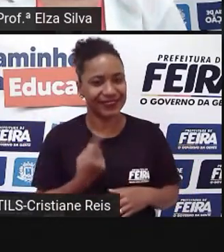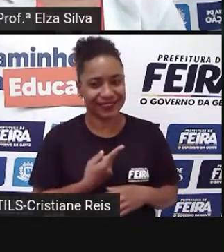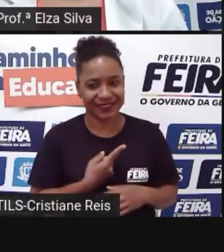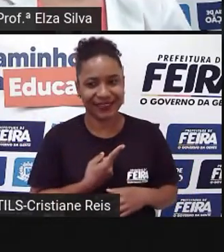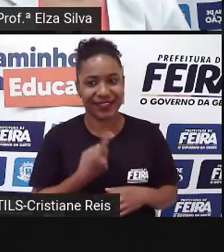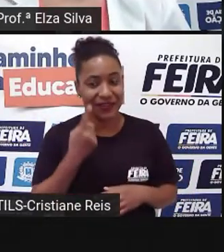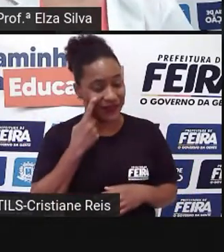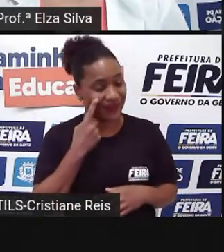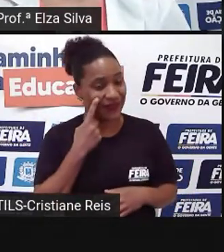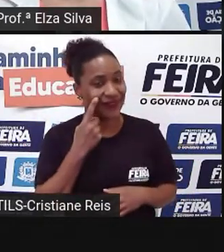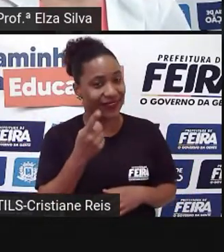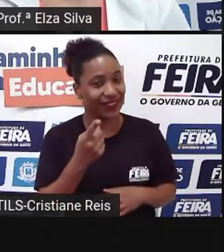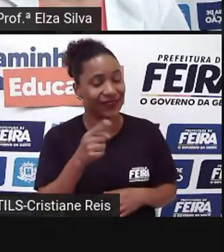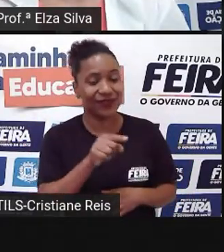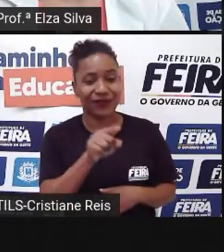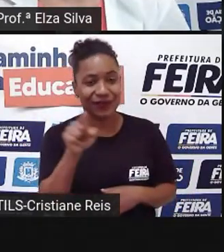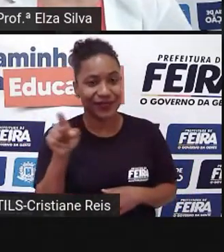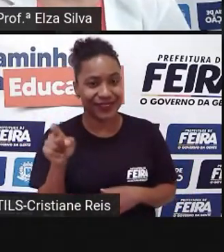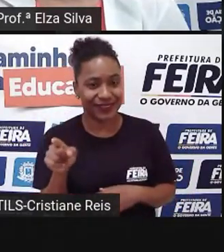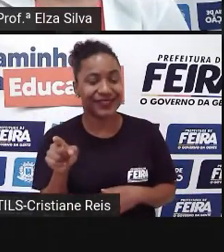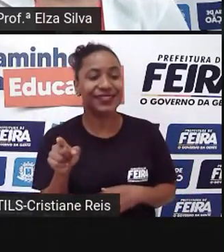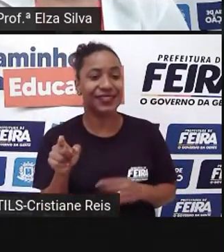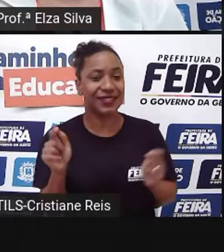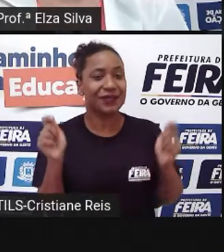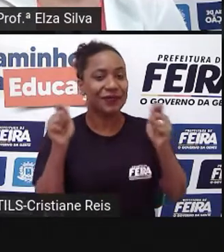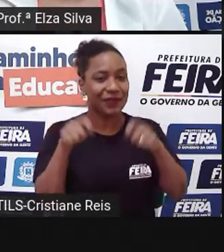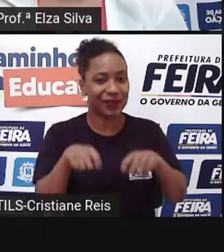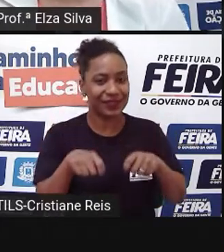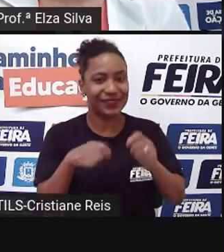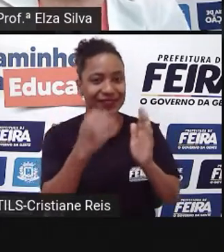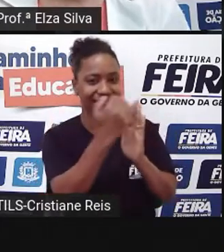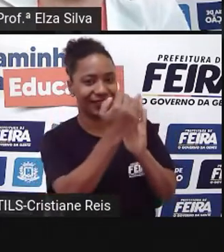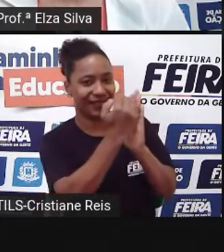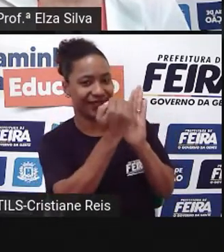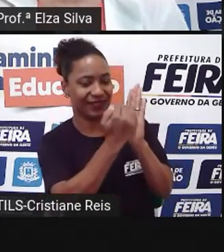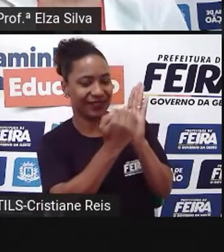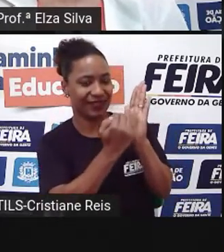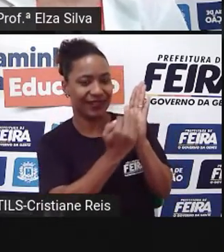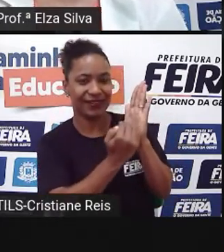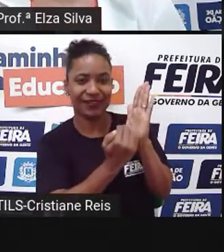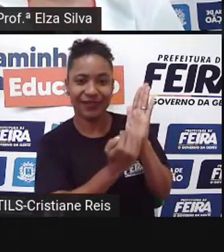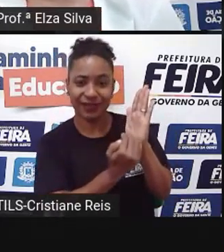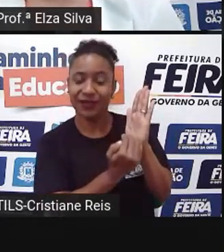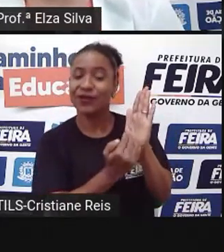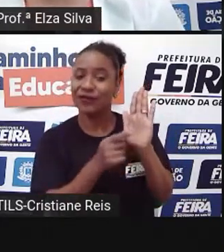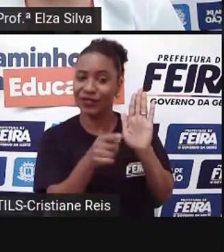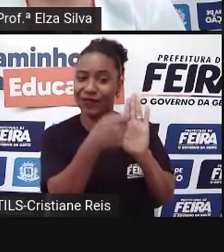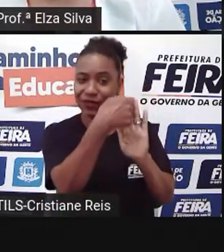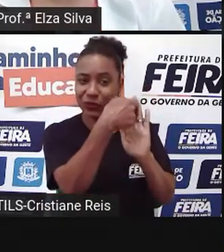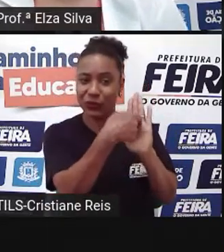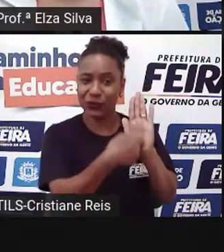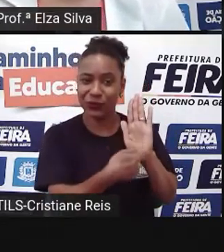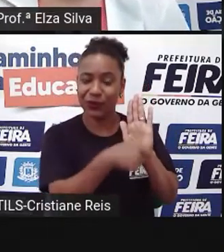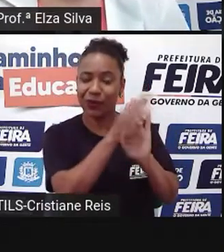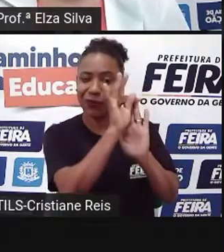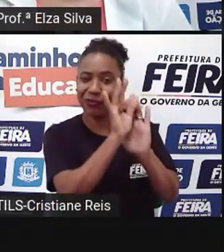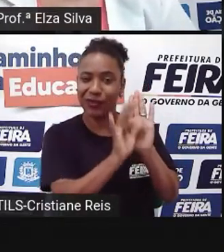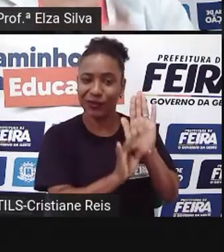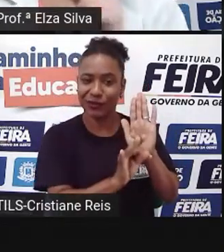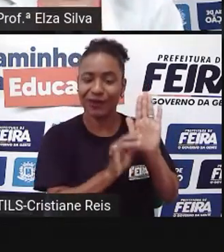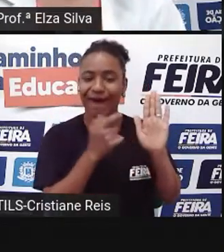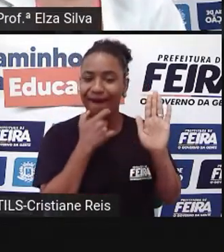desafiá-los a construir uma English Composition Então uma produção de texto em inglês